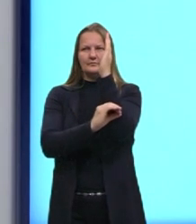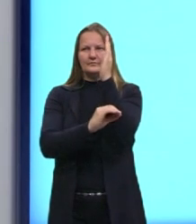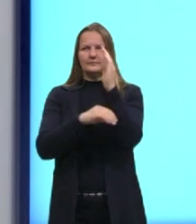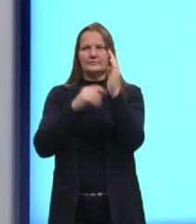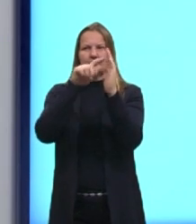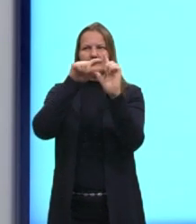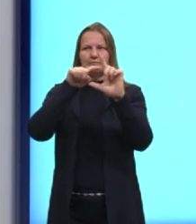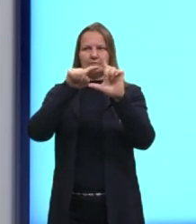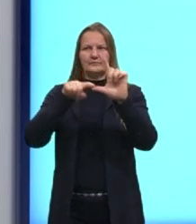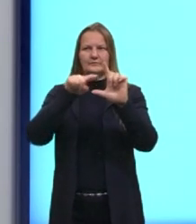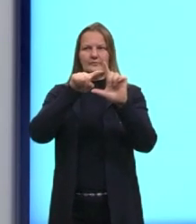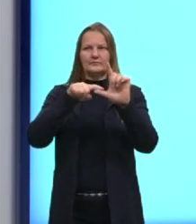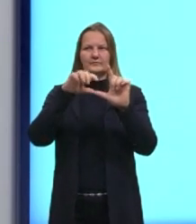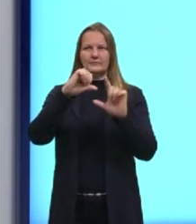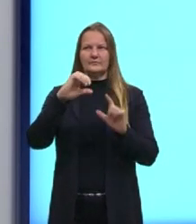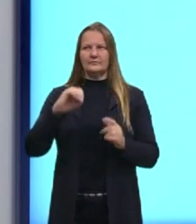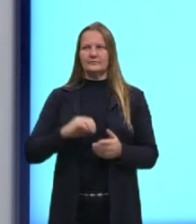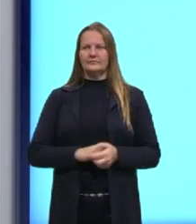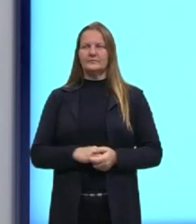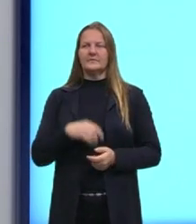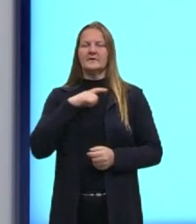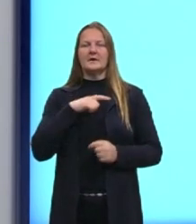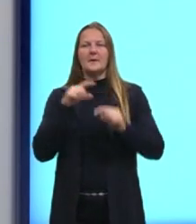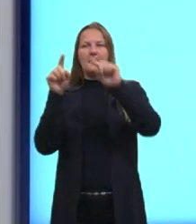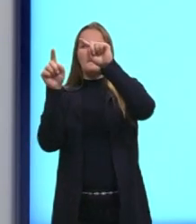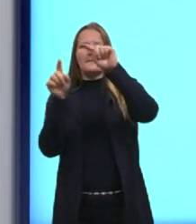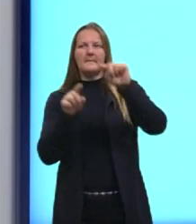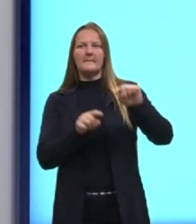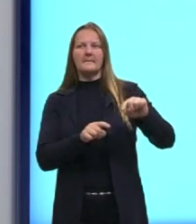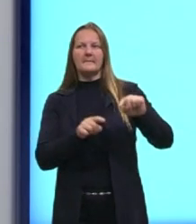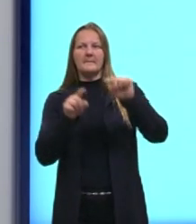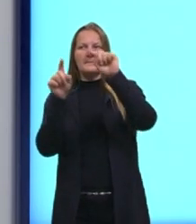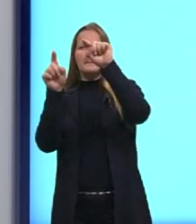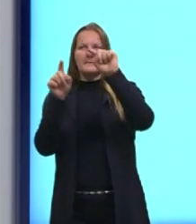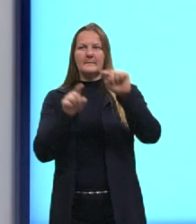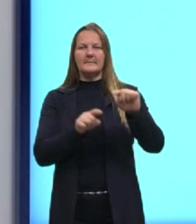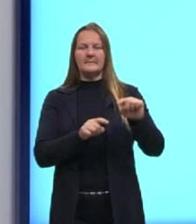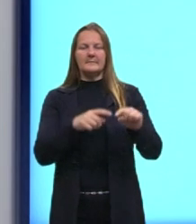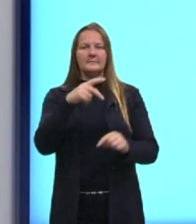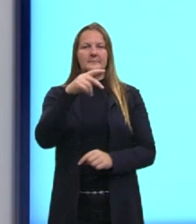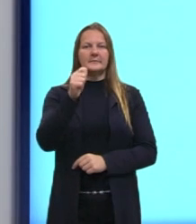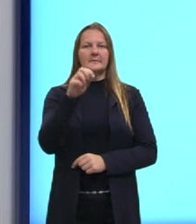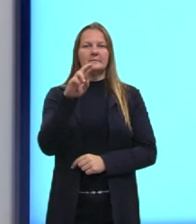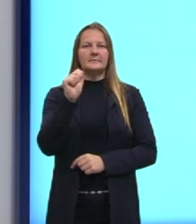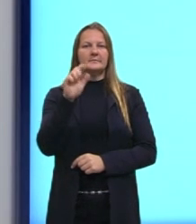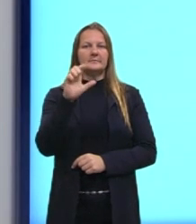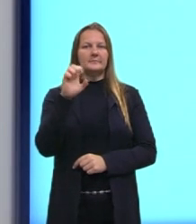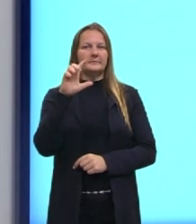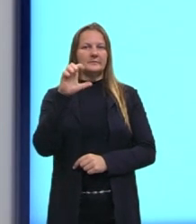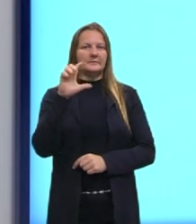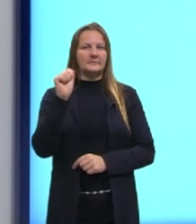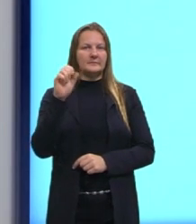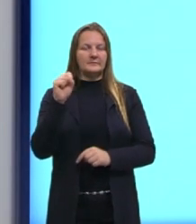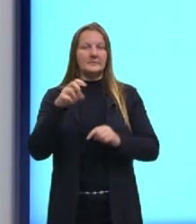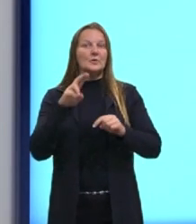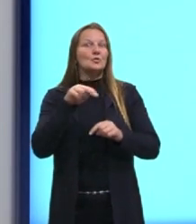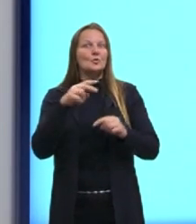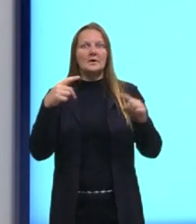90 graus. Nós temos as retas paralelas, que são aquelas retas que nunca se cruzam.